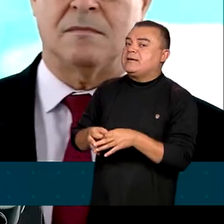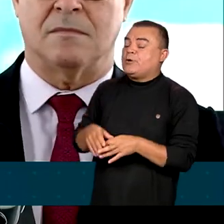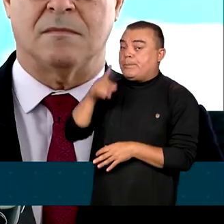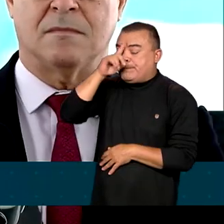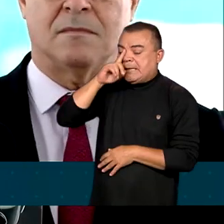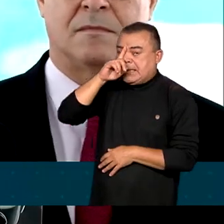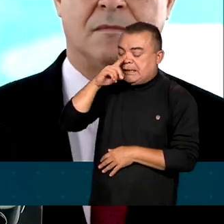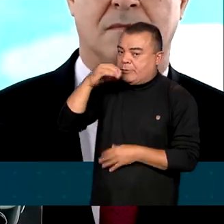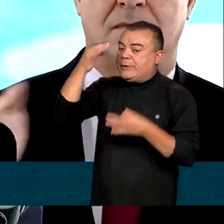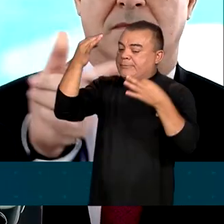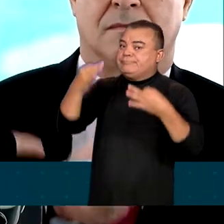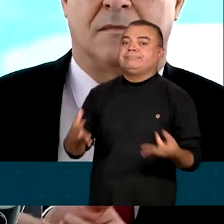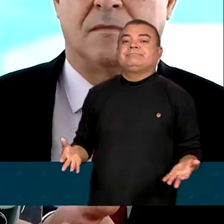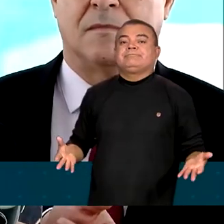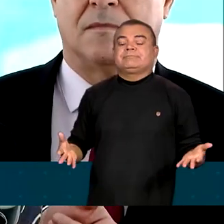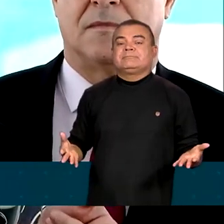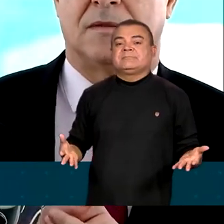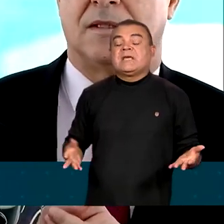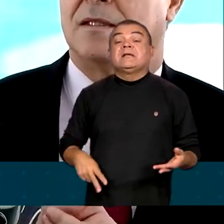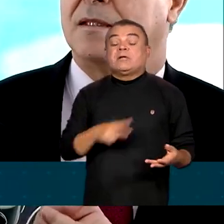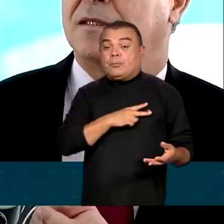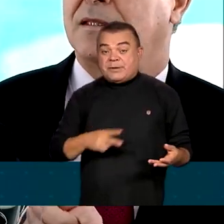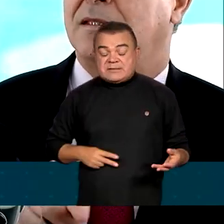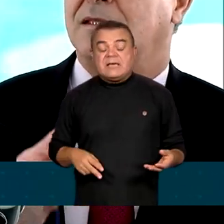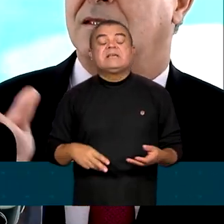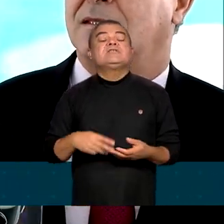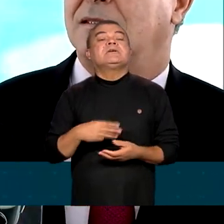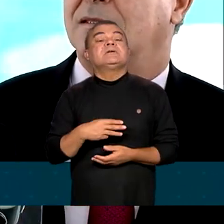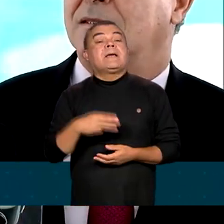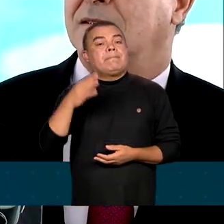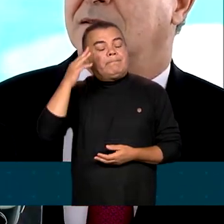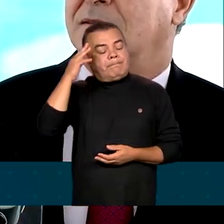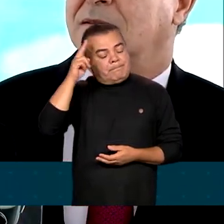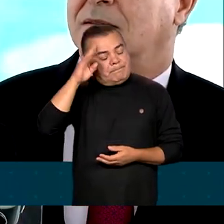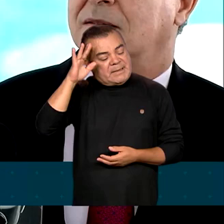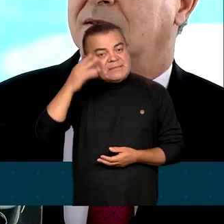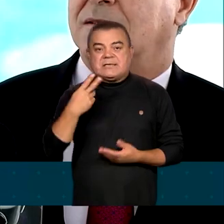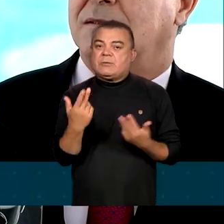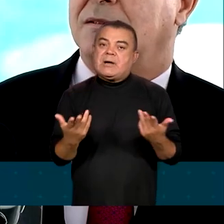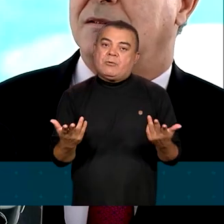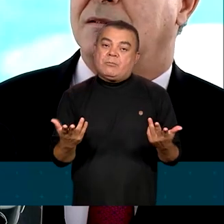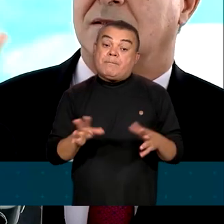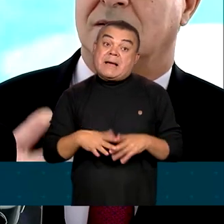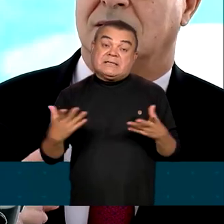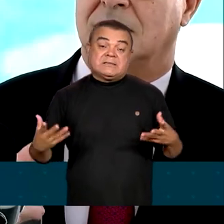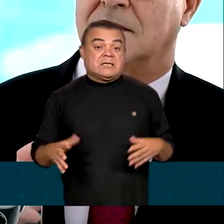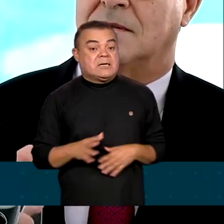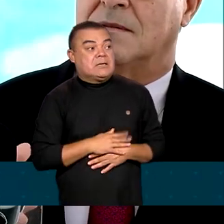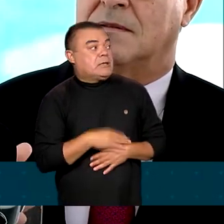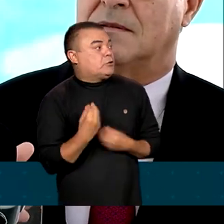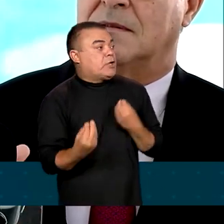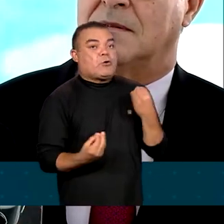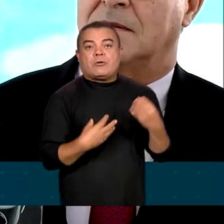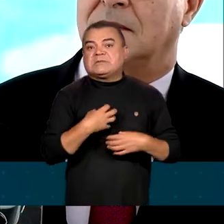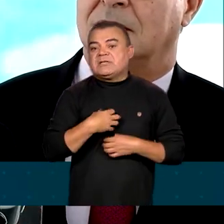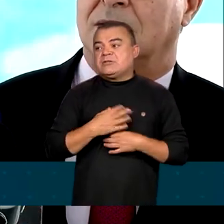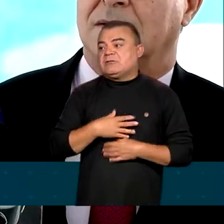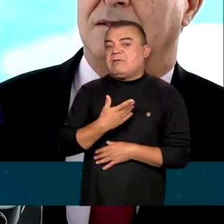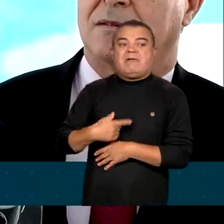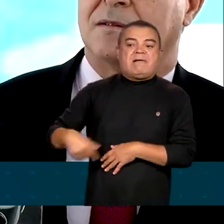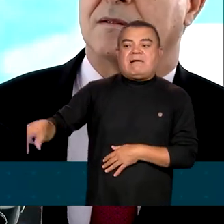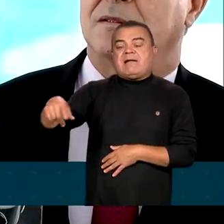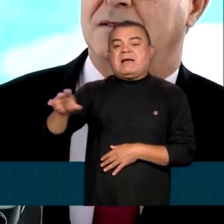eminente. E o presidente também pensa assim. Agora, também não faz sentido lá no interior de uma propriedade lá ter